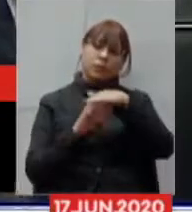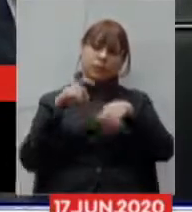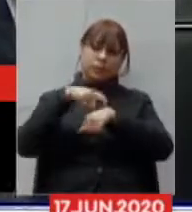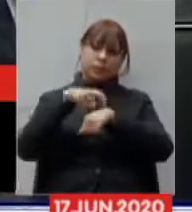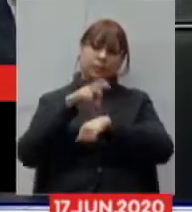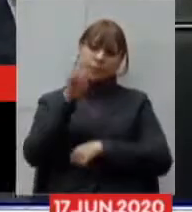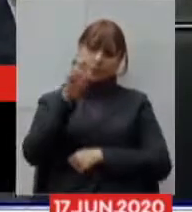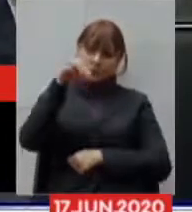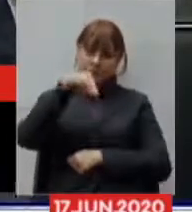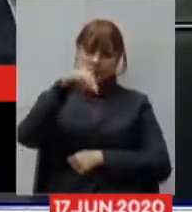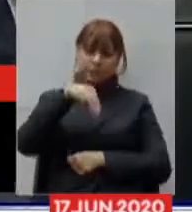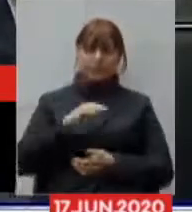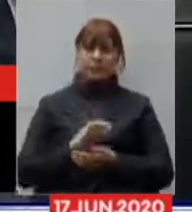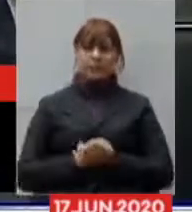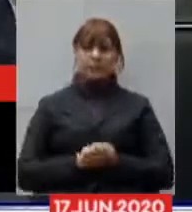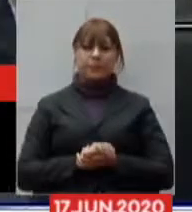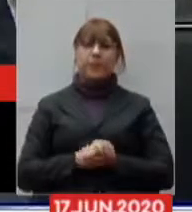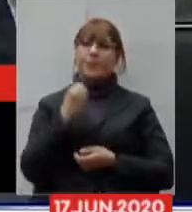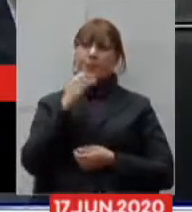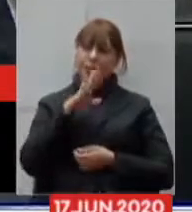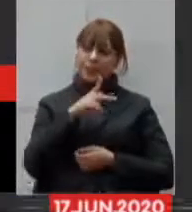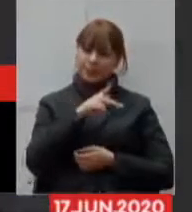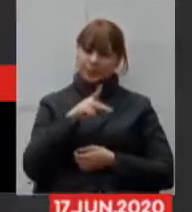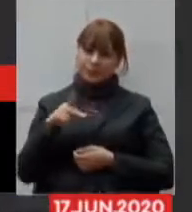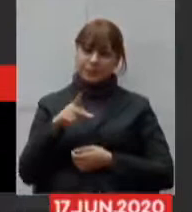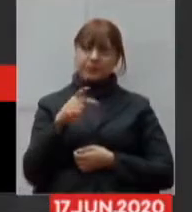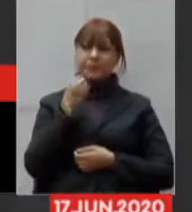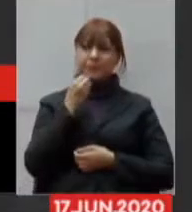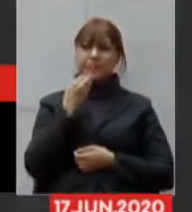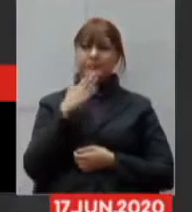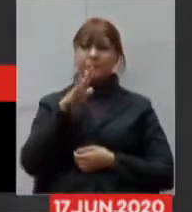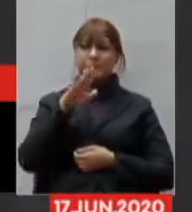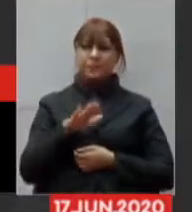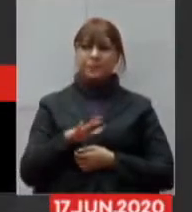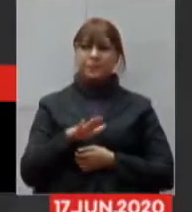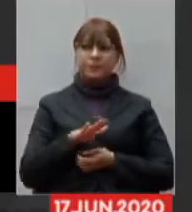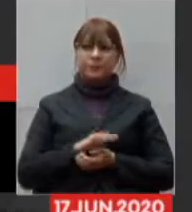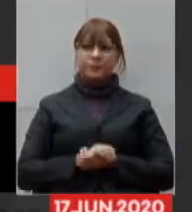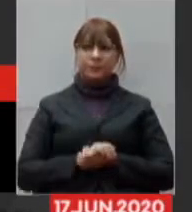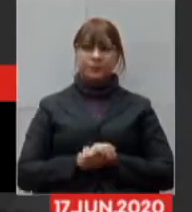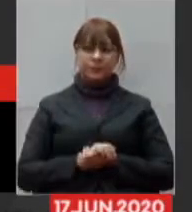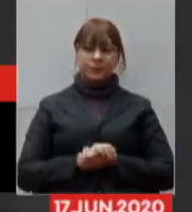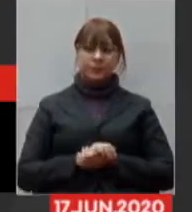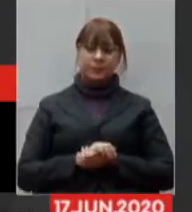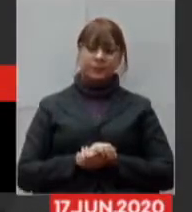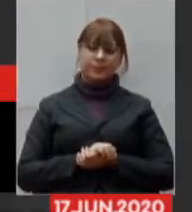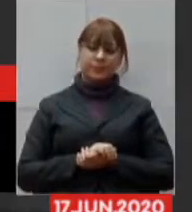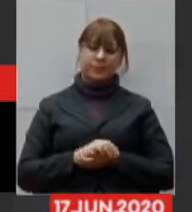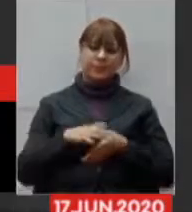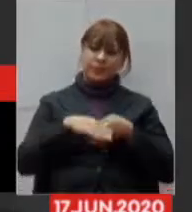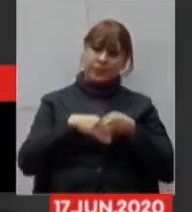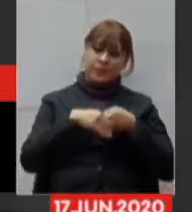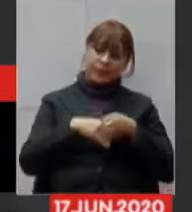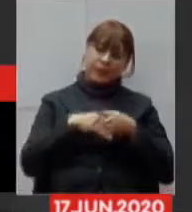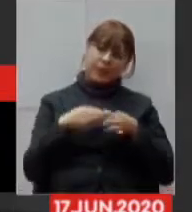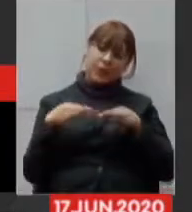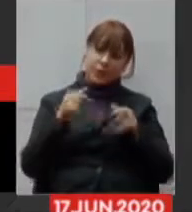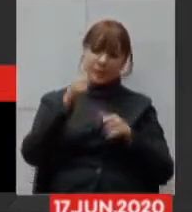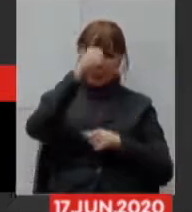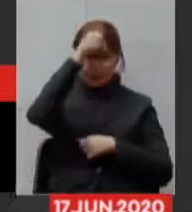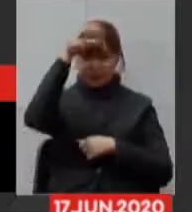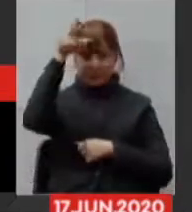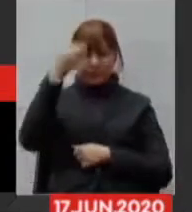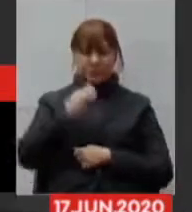boa tarde presidente boa tarde uma salvação especial a todos os prefeitos estão